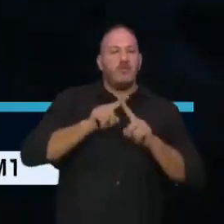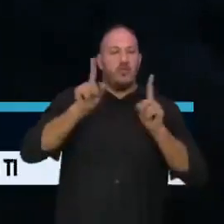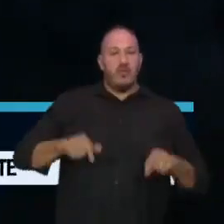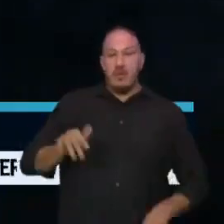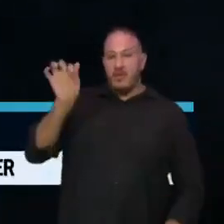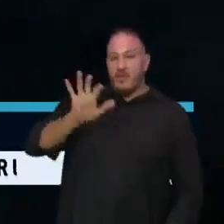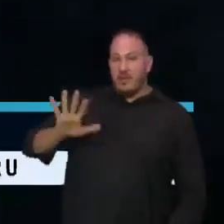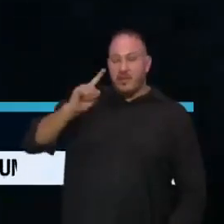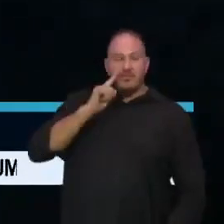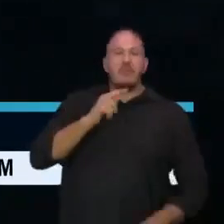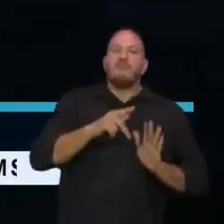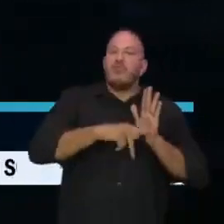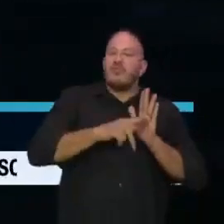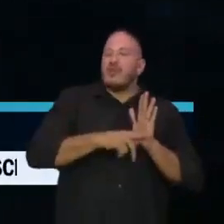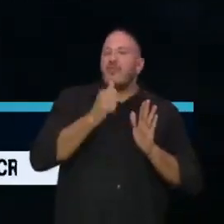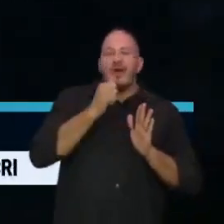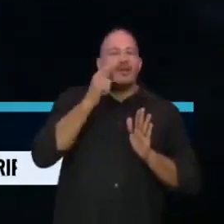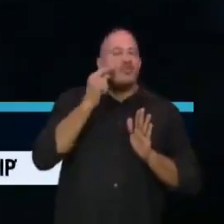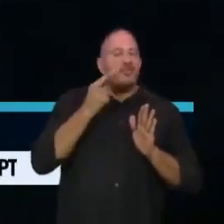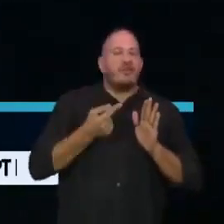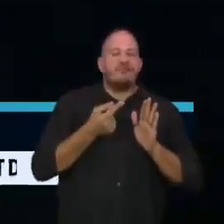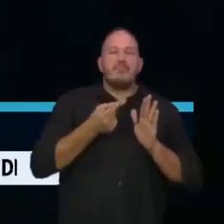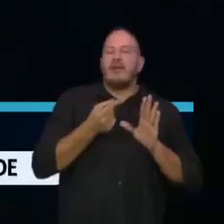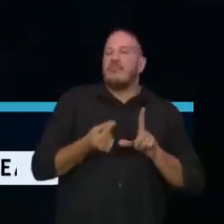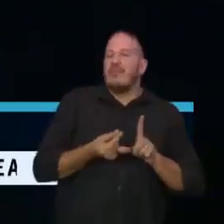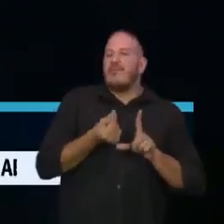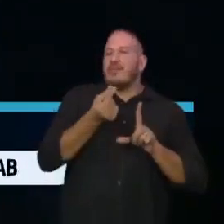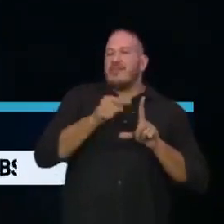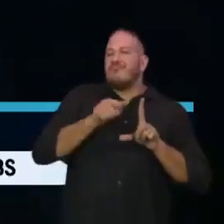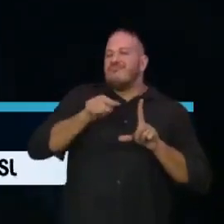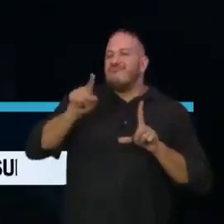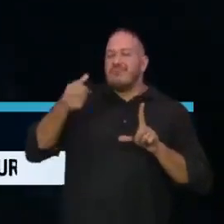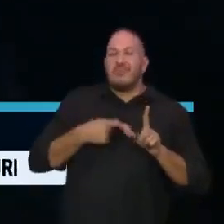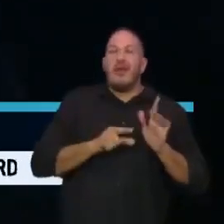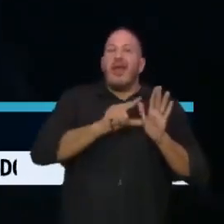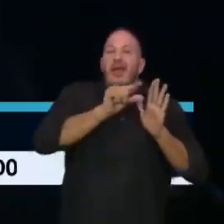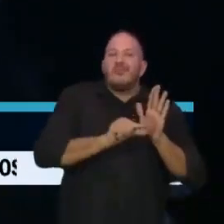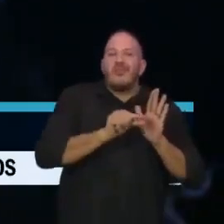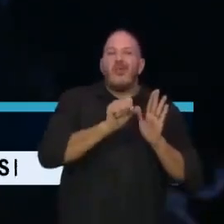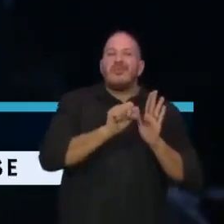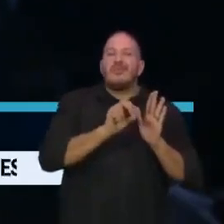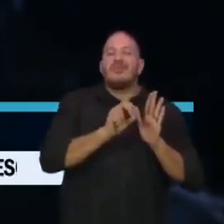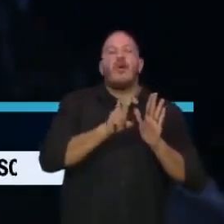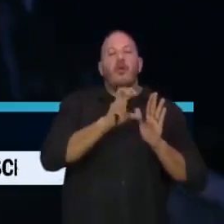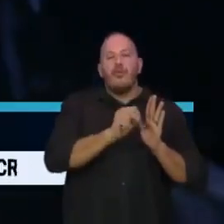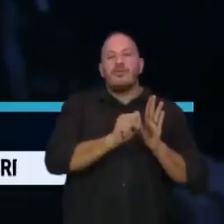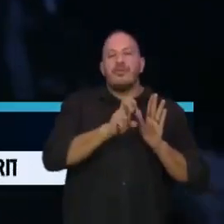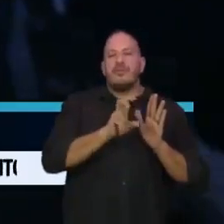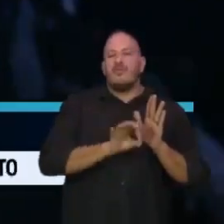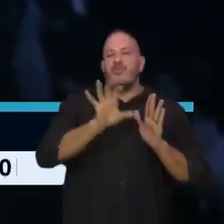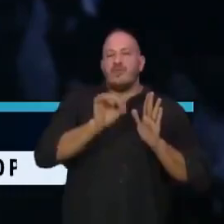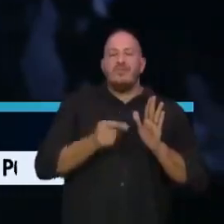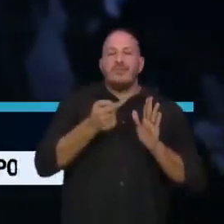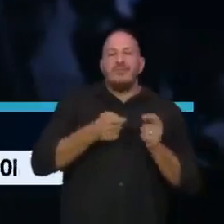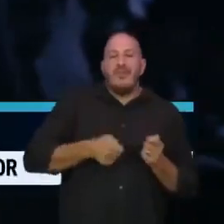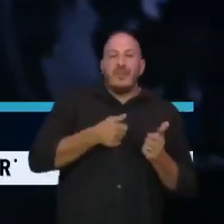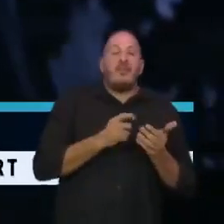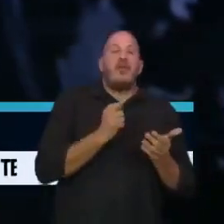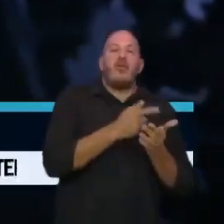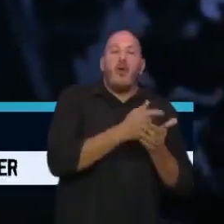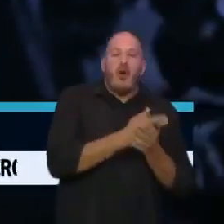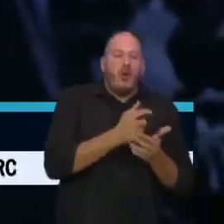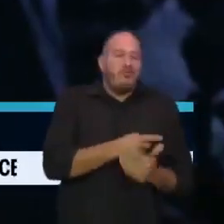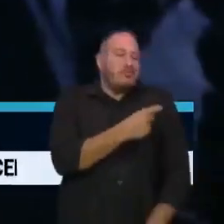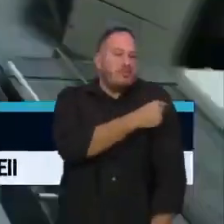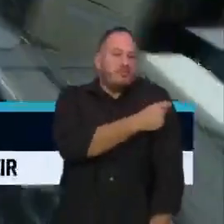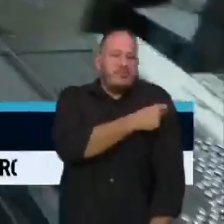O projeto ainda não repõe a inflação no salário mínimo e também reduz em 85% a verba para a compra de vacinas contra